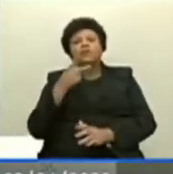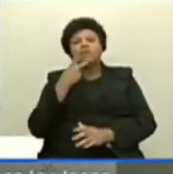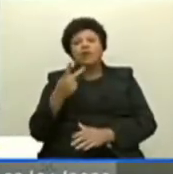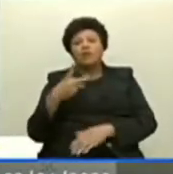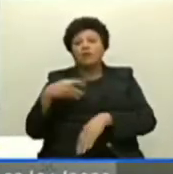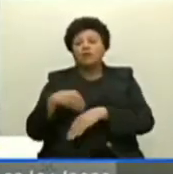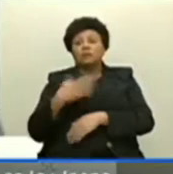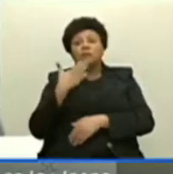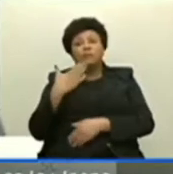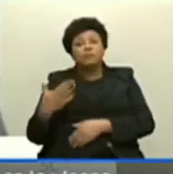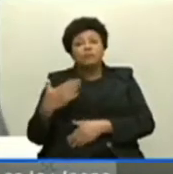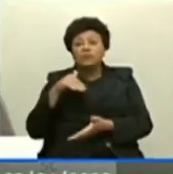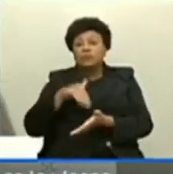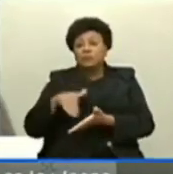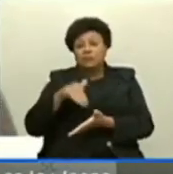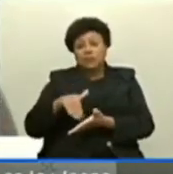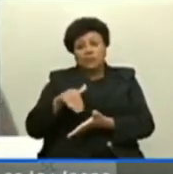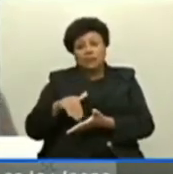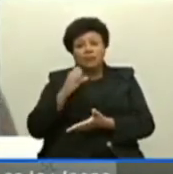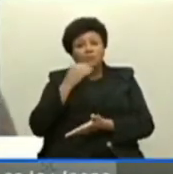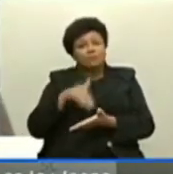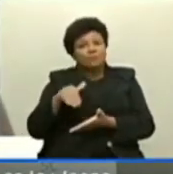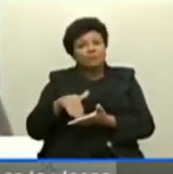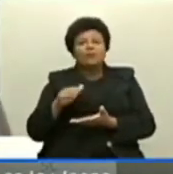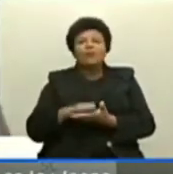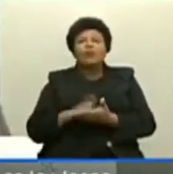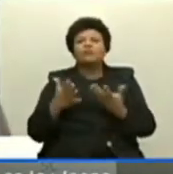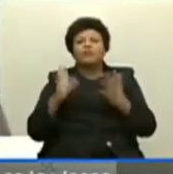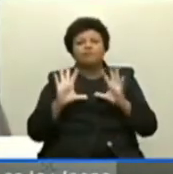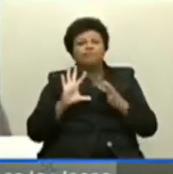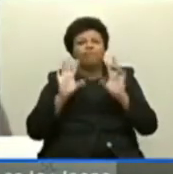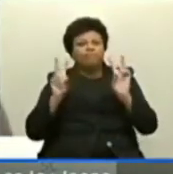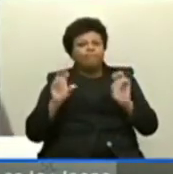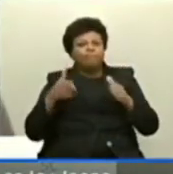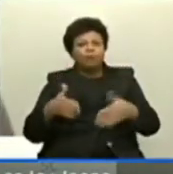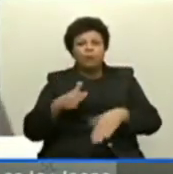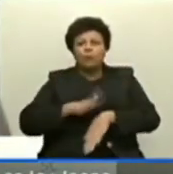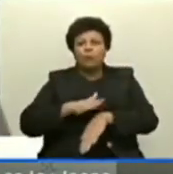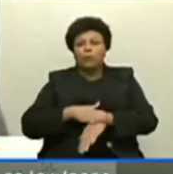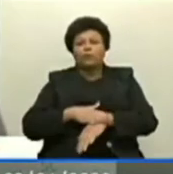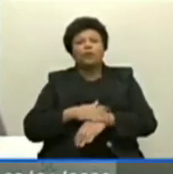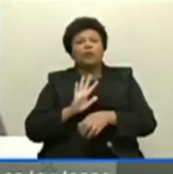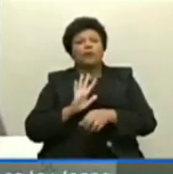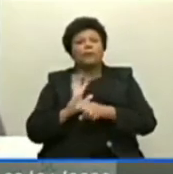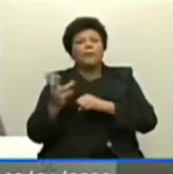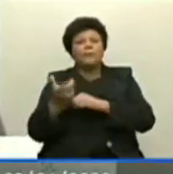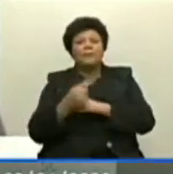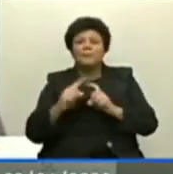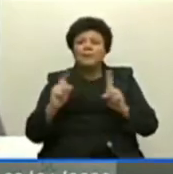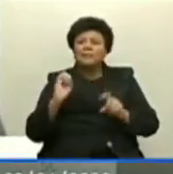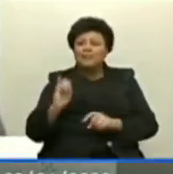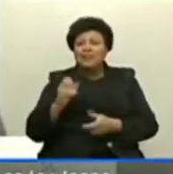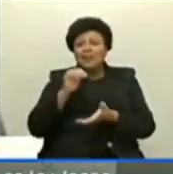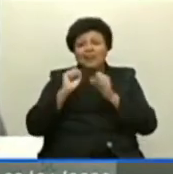solicitação para a Secretaria, que a gente quer se atender ao tema do momento da pandemia, mas que se a Secretaria de